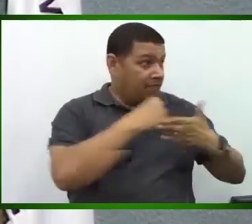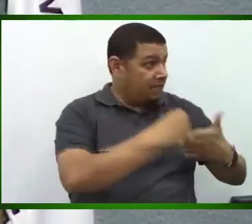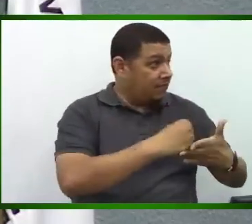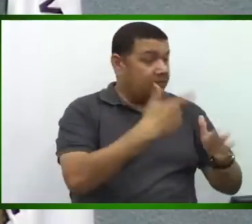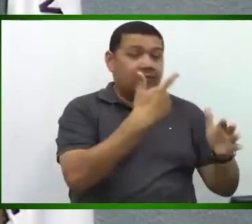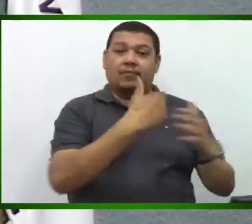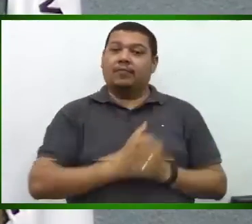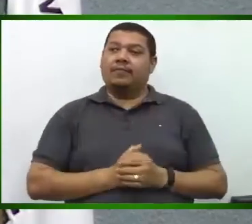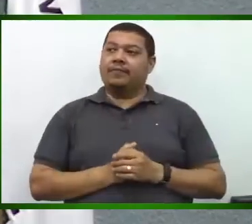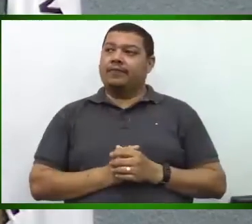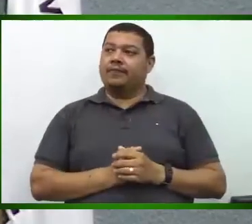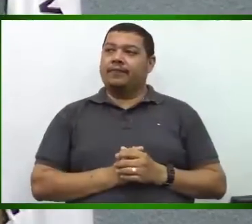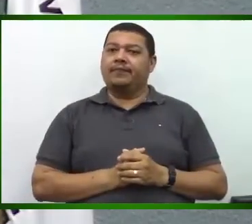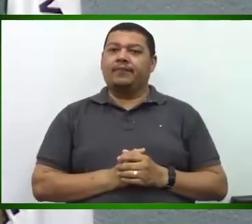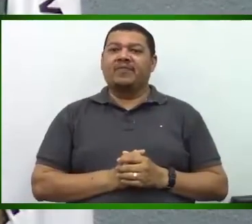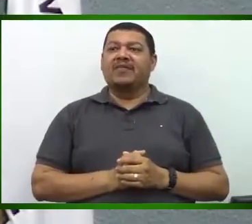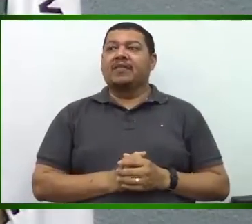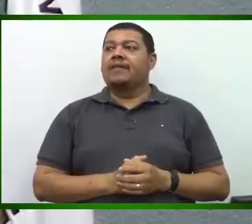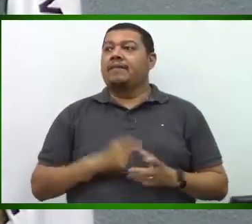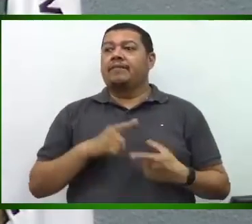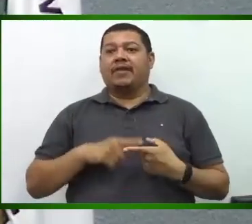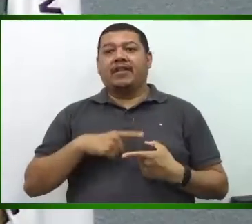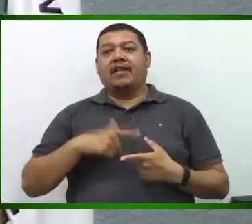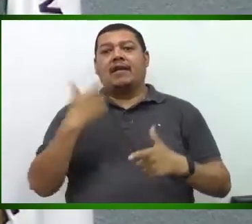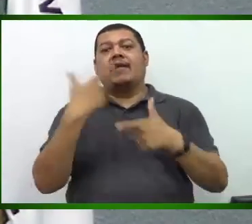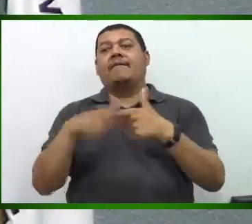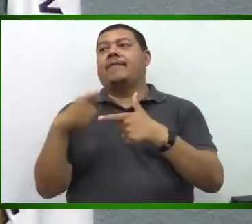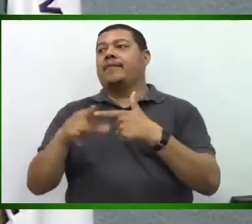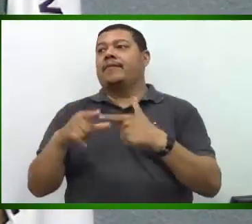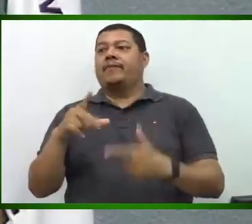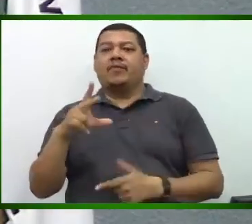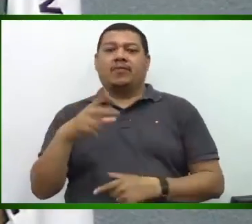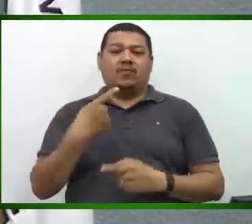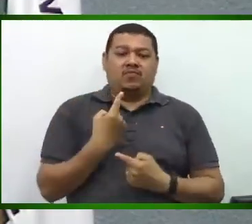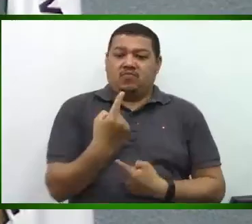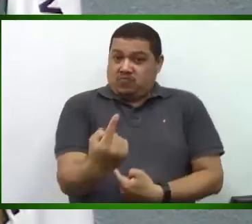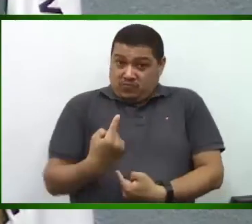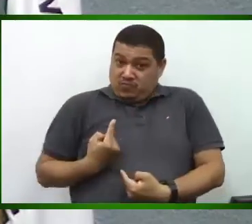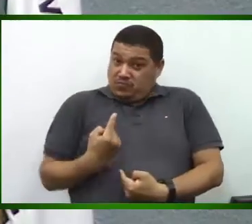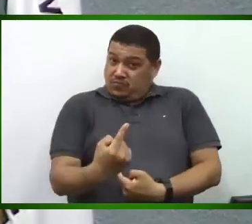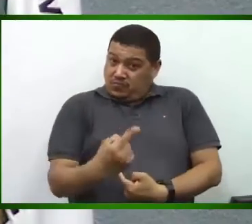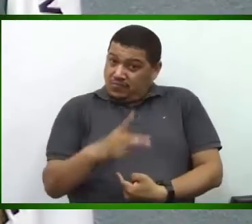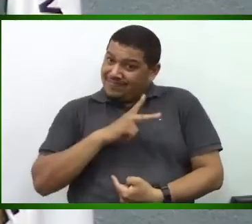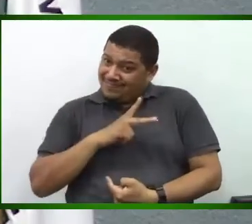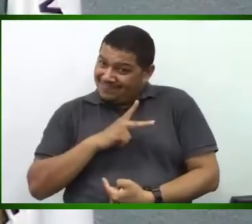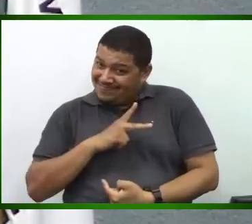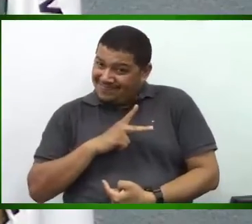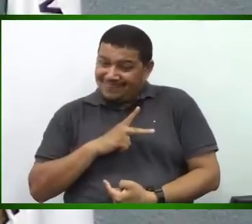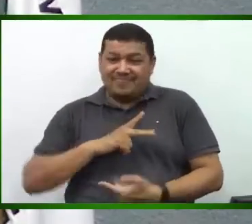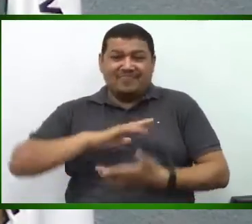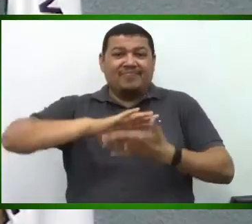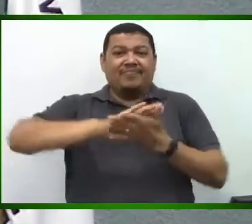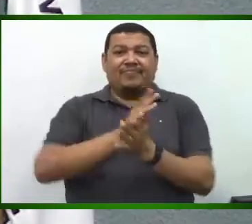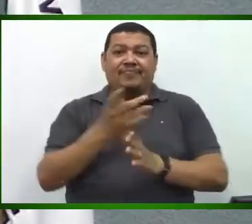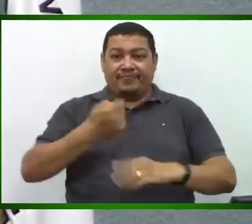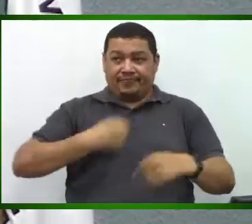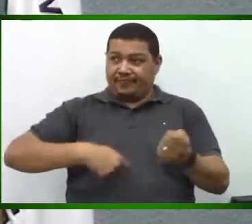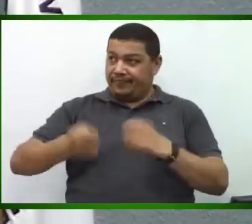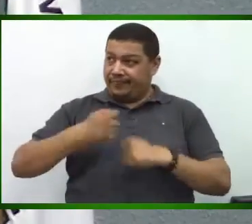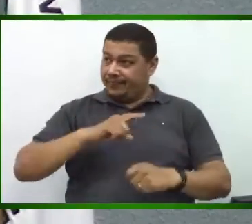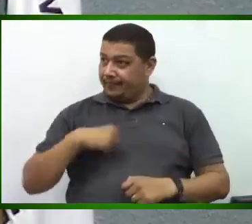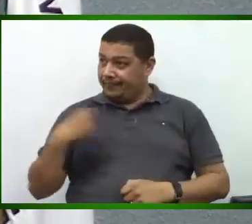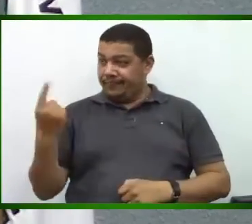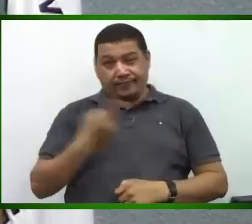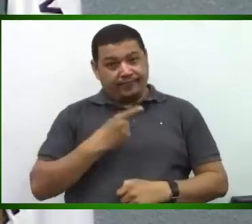problemas. E não para causar problemas um com o outro, para prejudicar a administração. Nós estamos